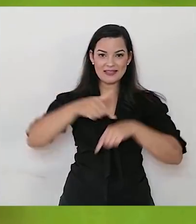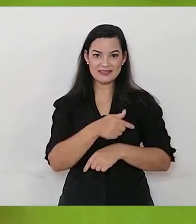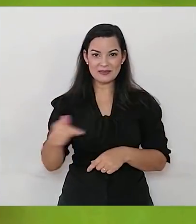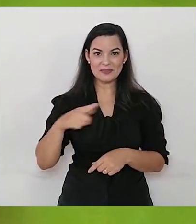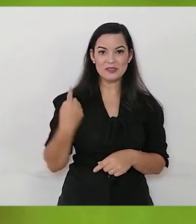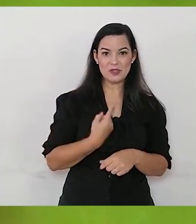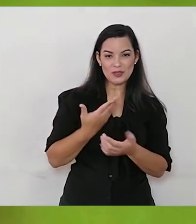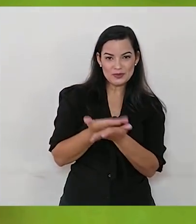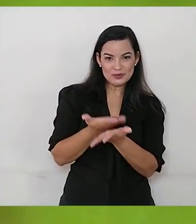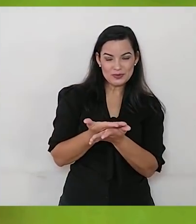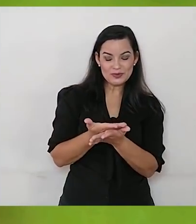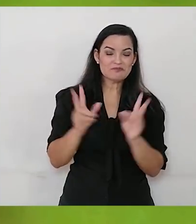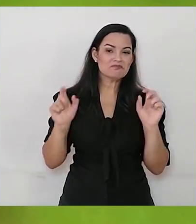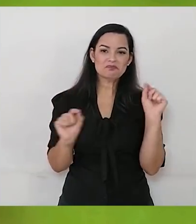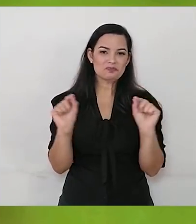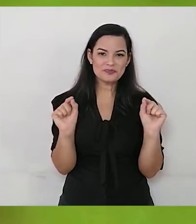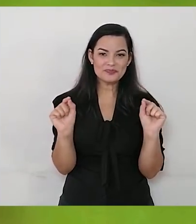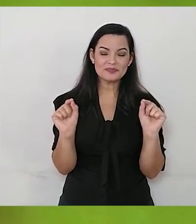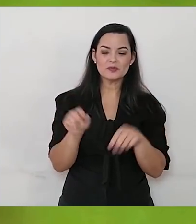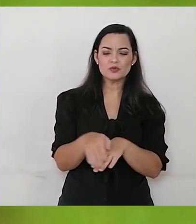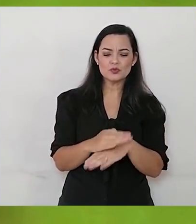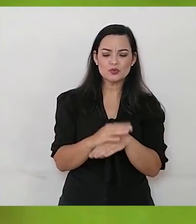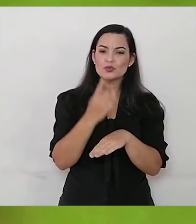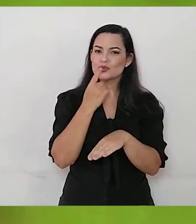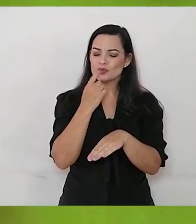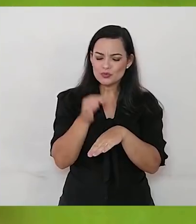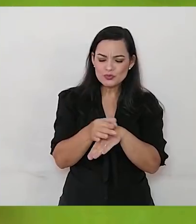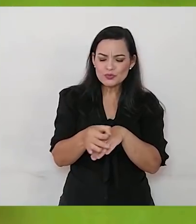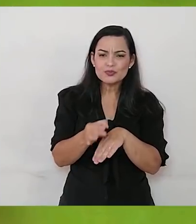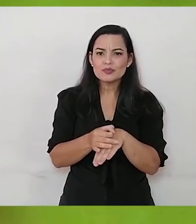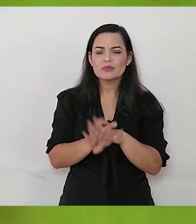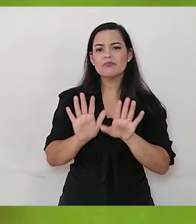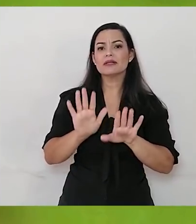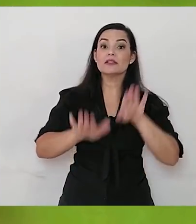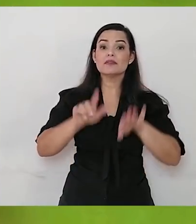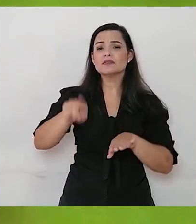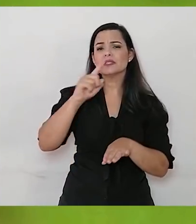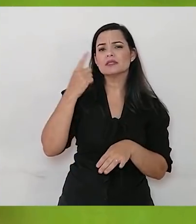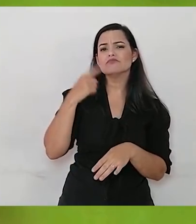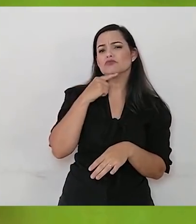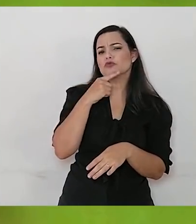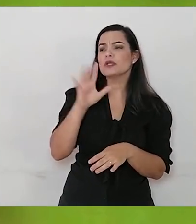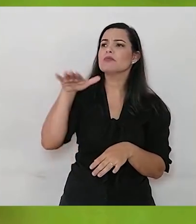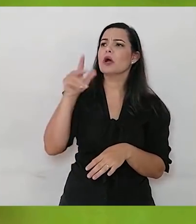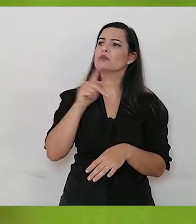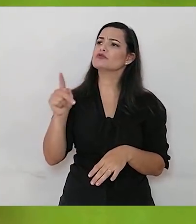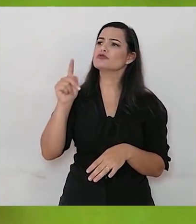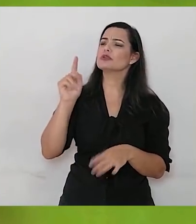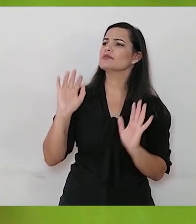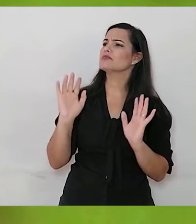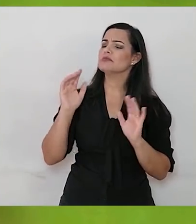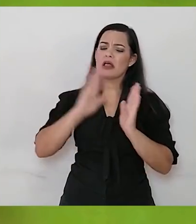estudar sobre as joaninhas. Mas, você deve estar se perguntando, professora Raquel, no livro